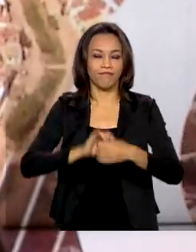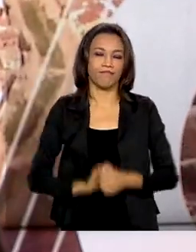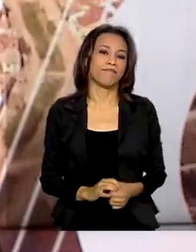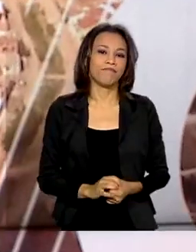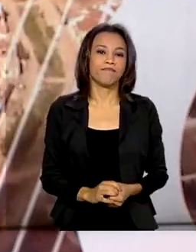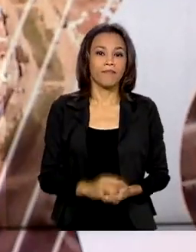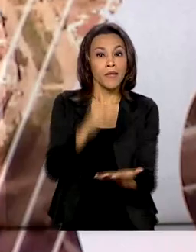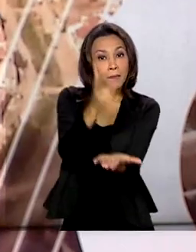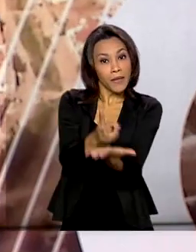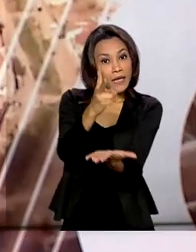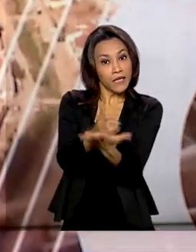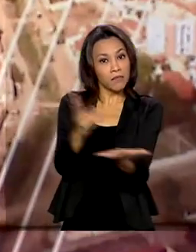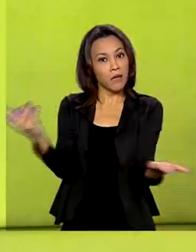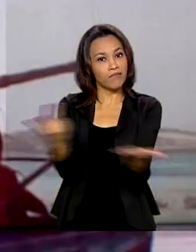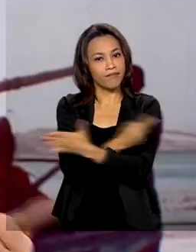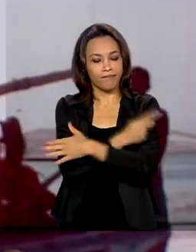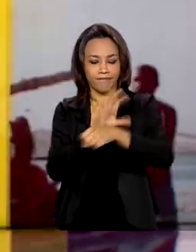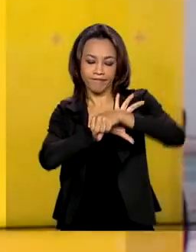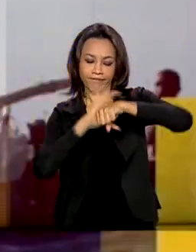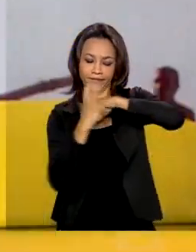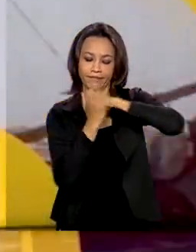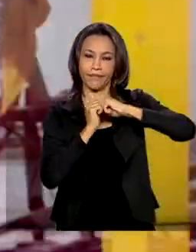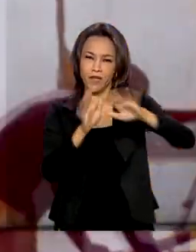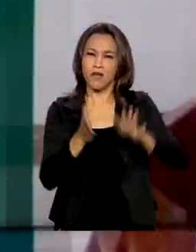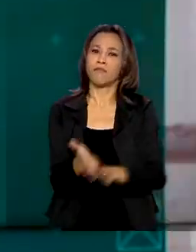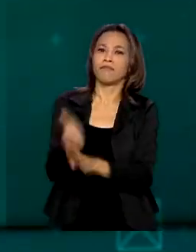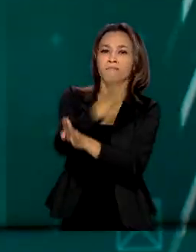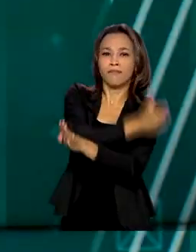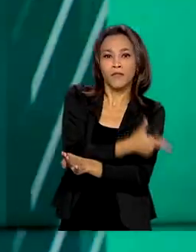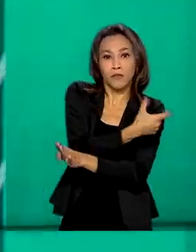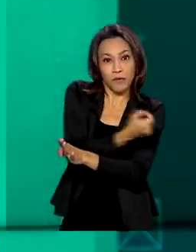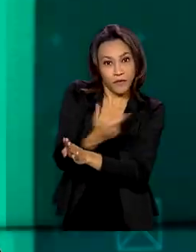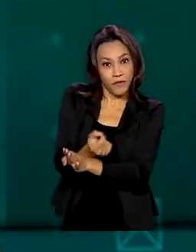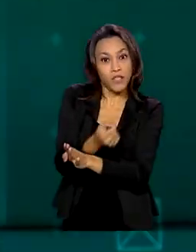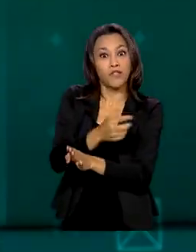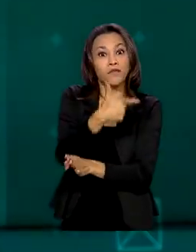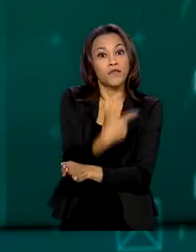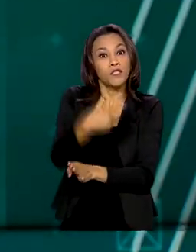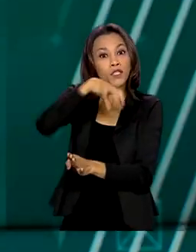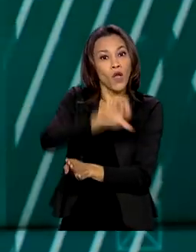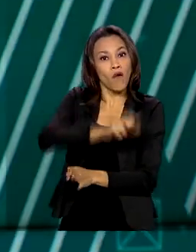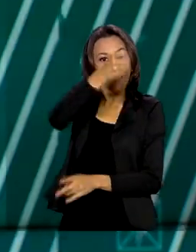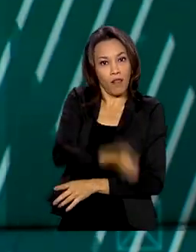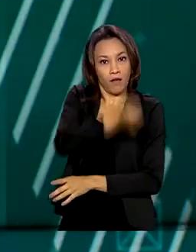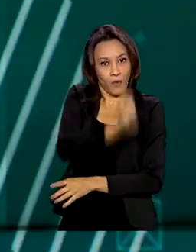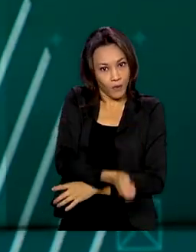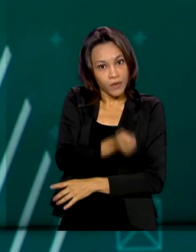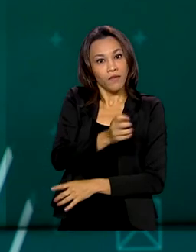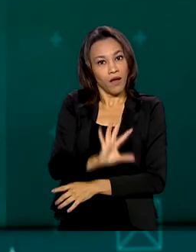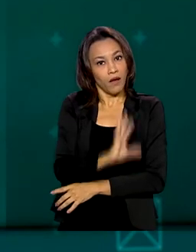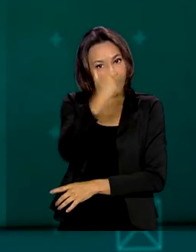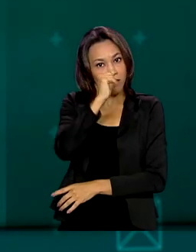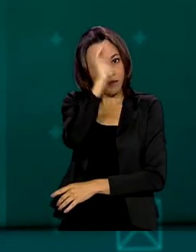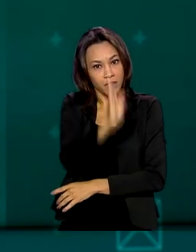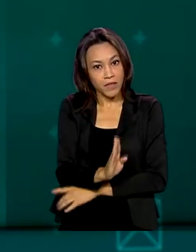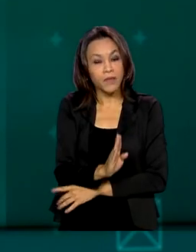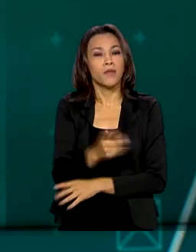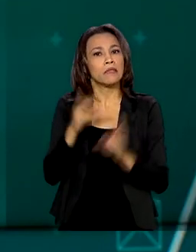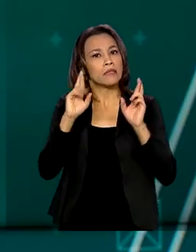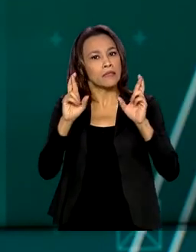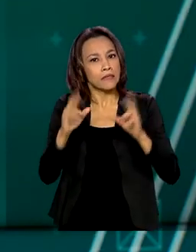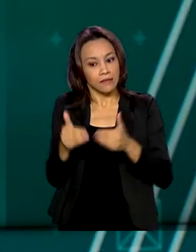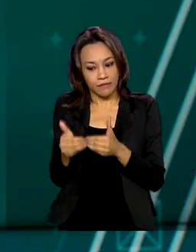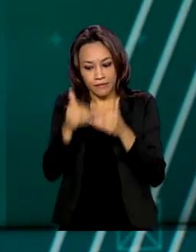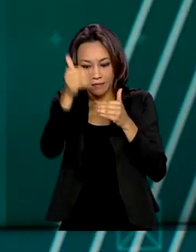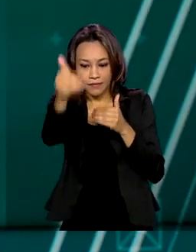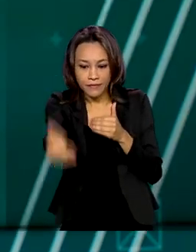Mesmo com a pandemia, foram realizados em 2020 29 leilões no país. Com as concessões, a expectativa é de que nos